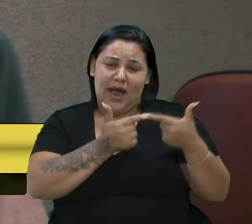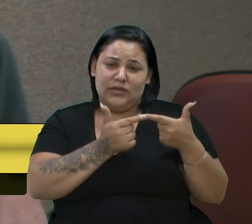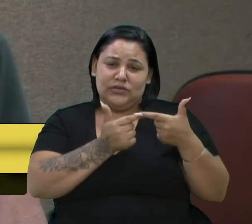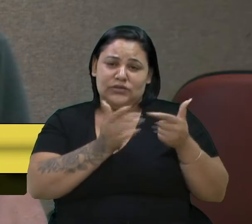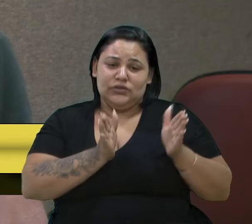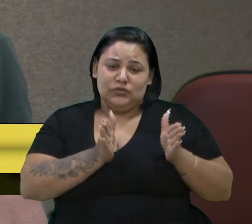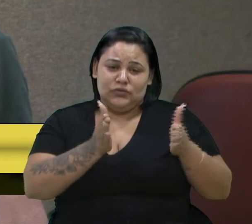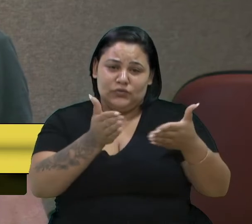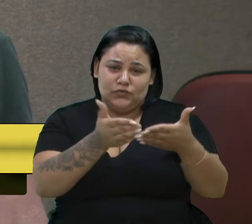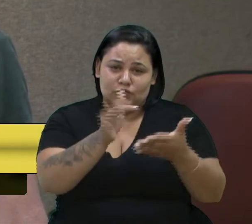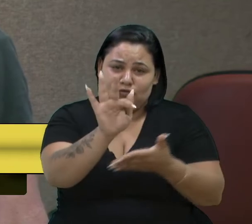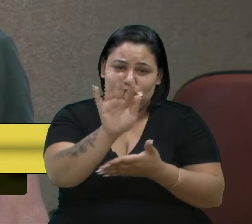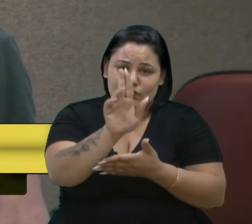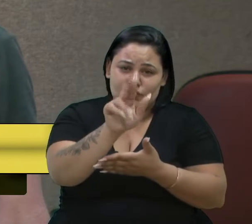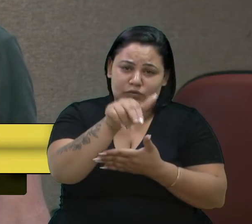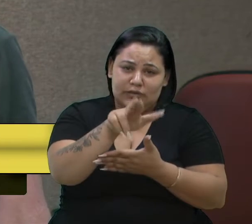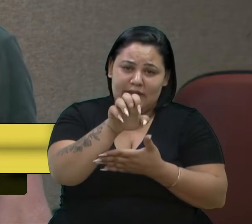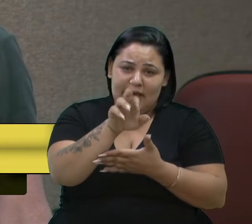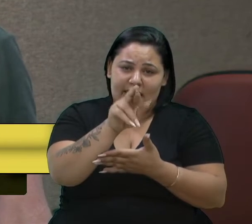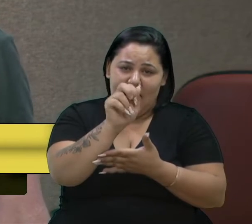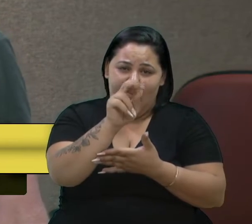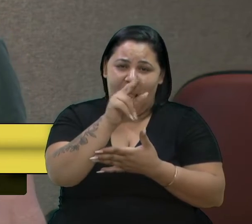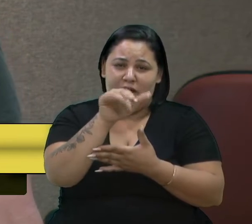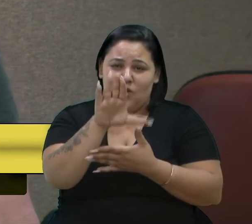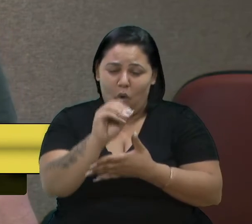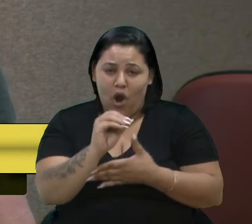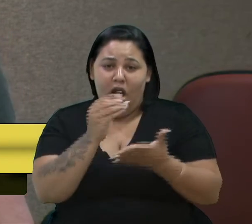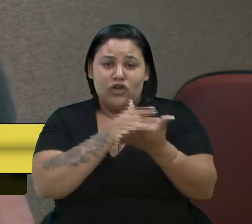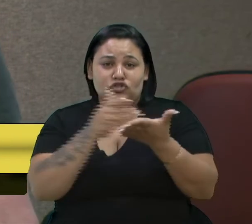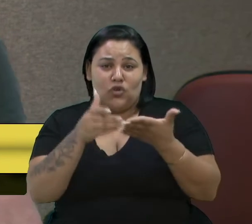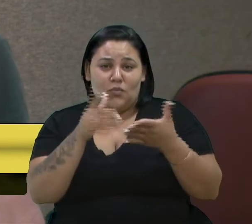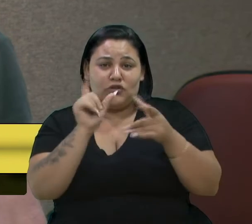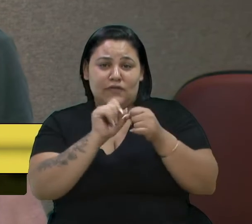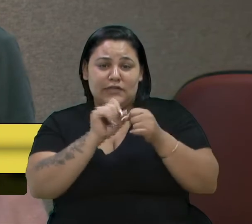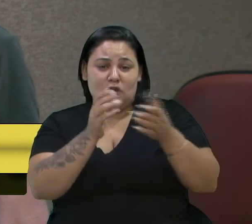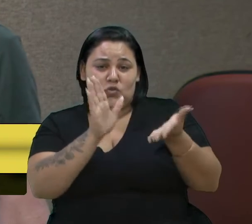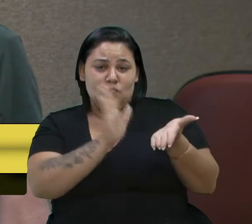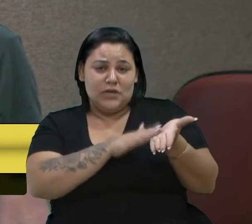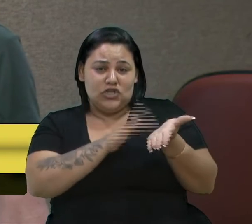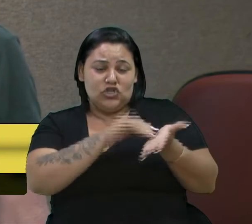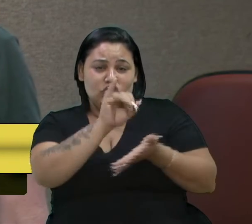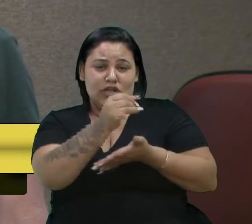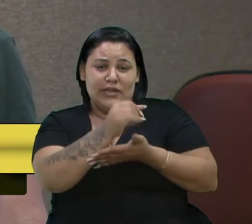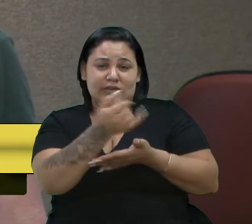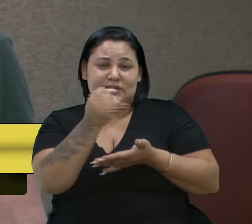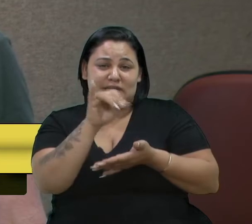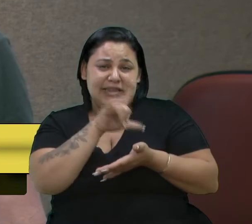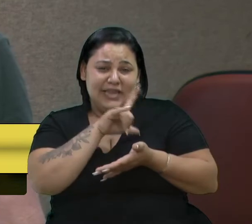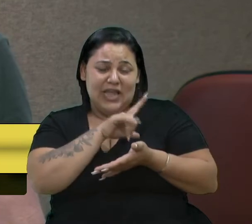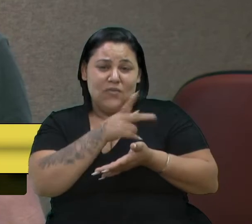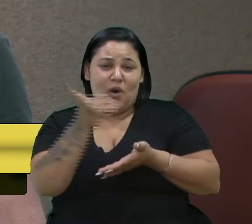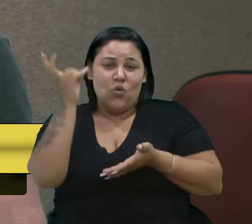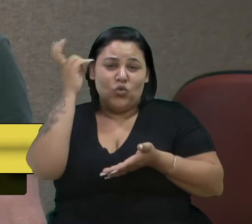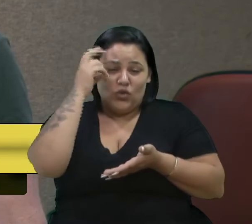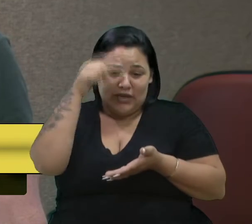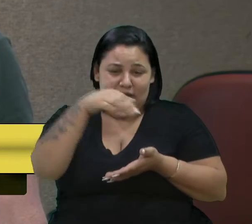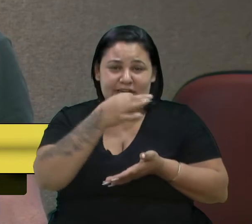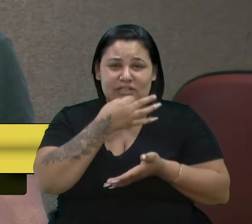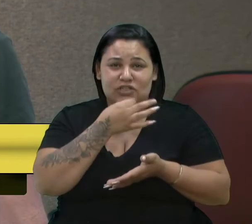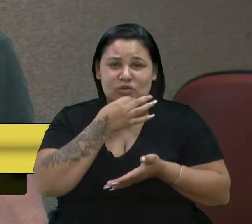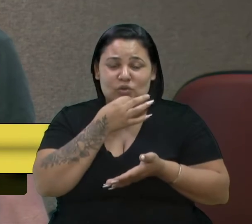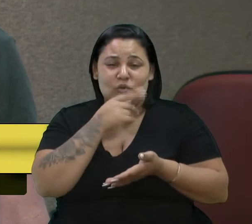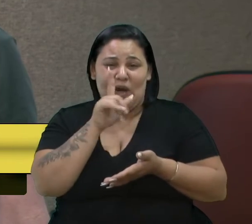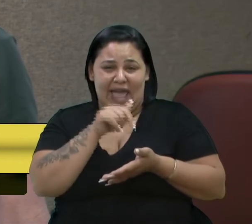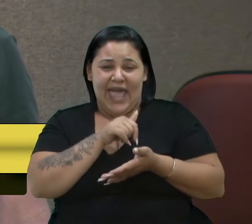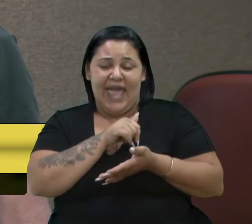E, modéstia à parte, a gente começou lá com o pedido de informações lá em janeiro. Então, se tem uma cultura em Caxias do Sul que eu acho que ela é tão nefasta,